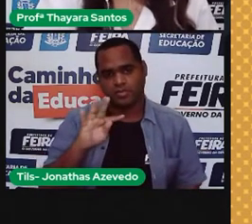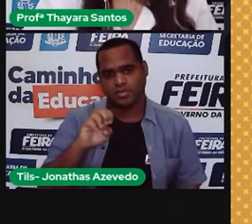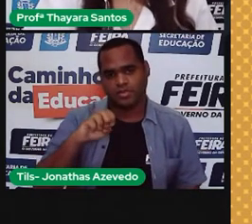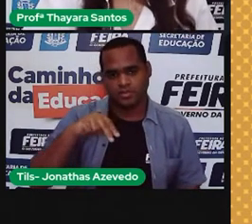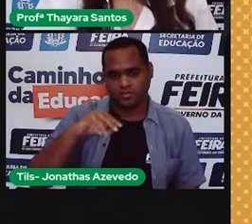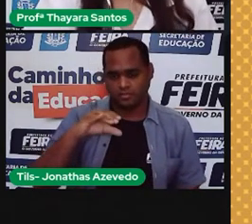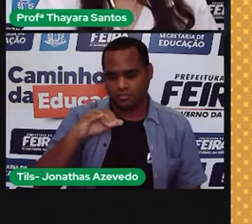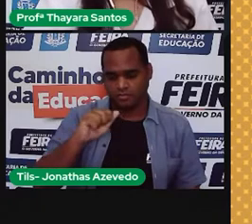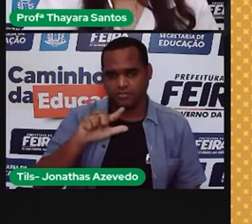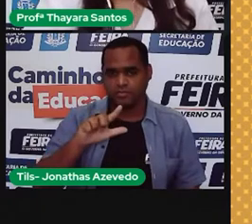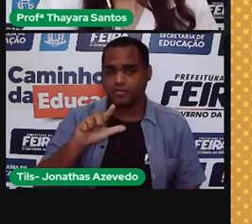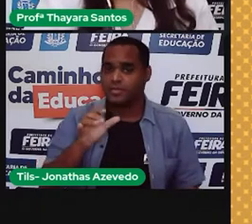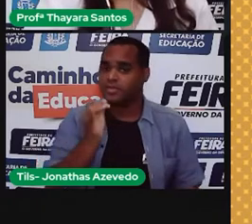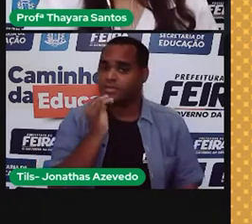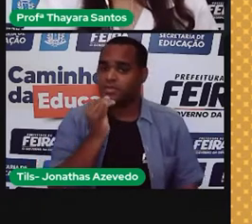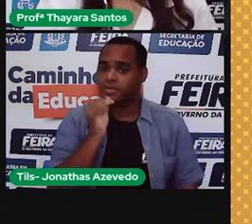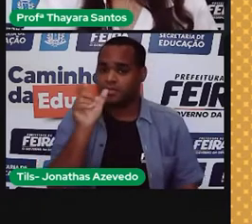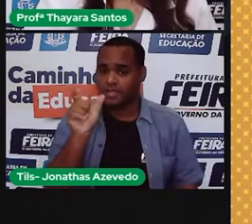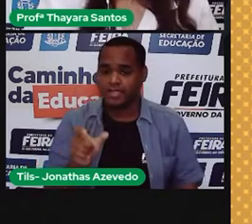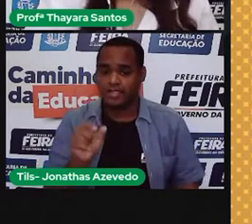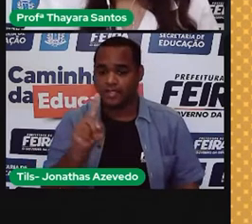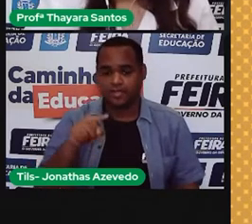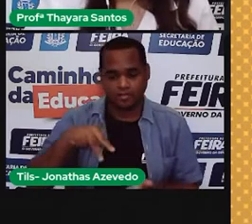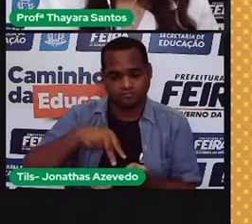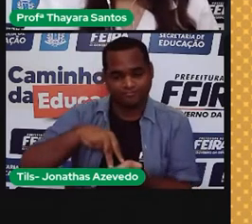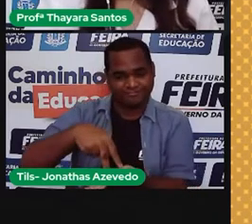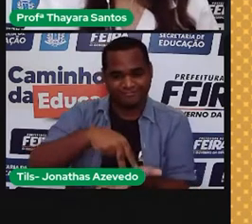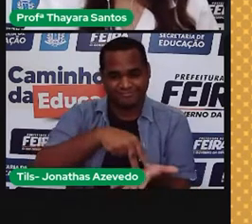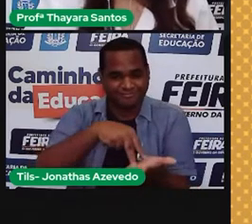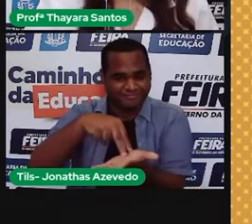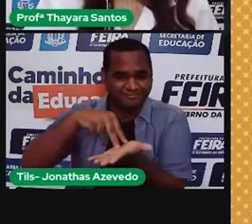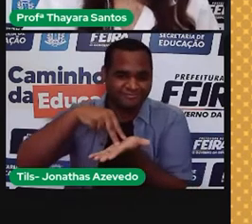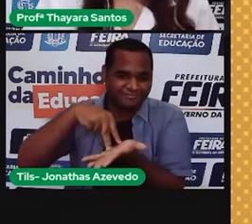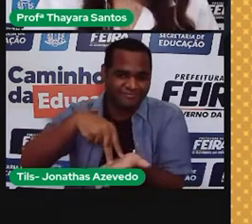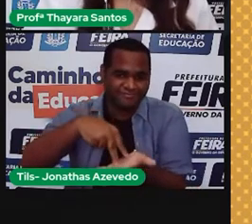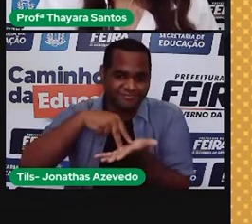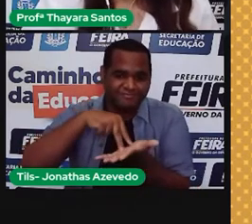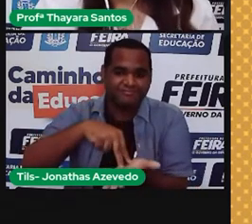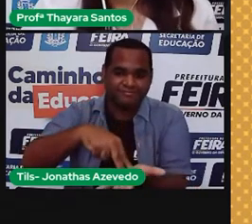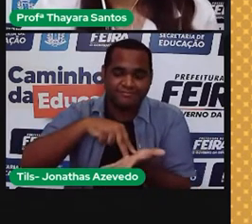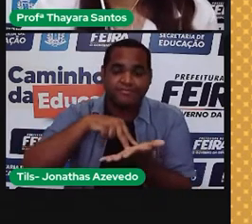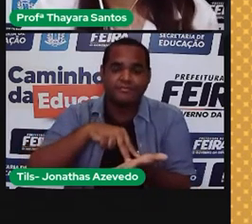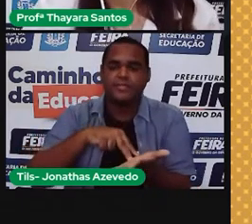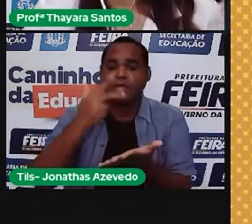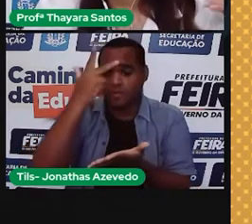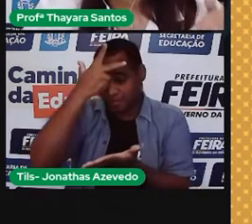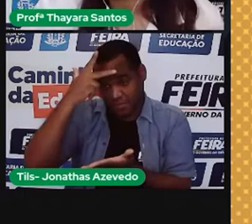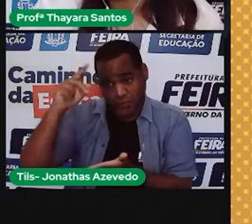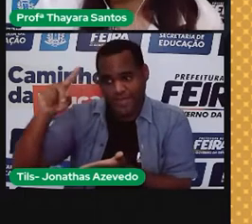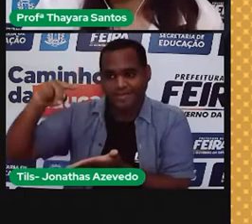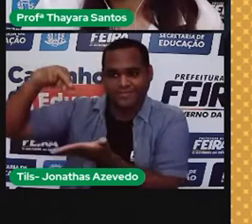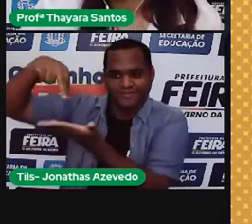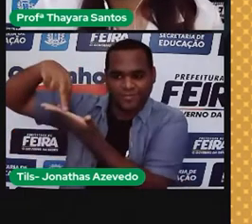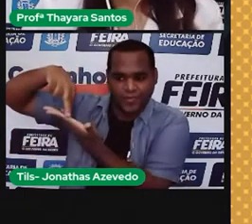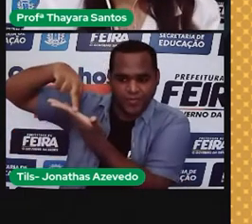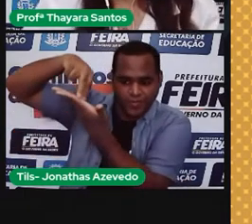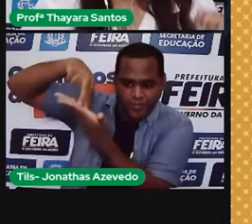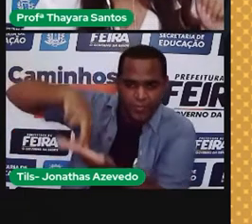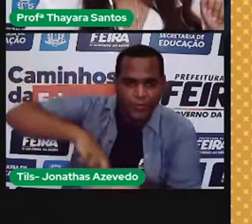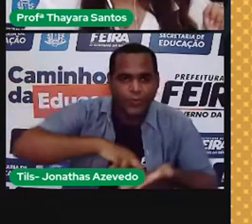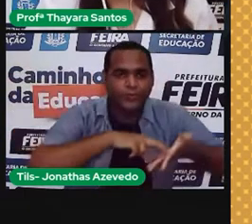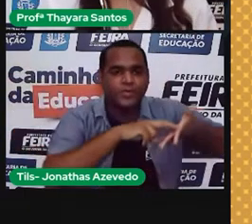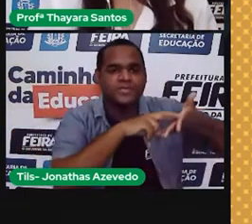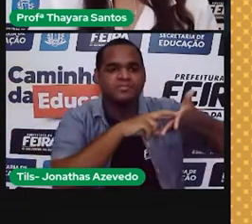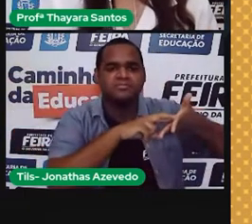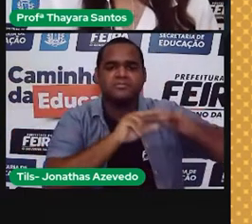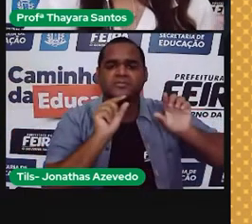Então aqui tem esse exemplo da pista de skate, de uma pessoa numa pista de skate. Então quando essa pessoa vai descer na rampa, a gente tem